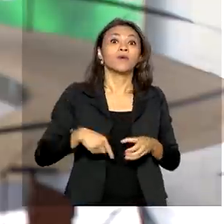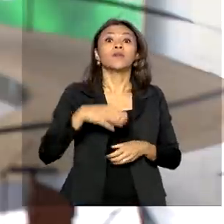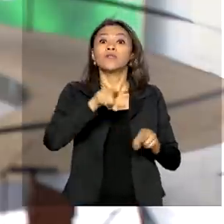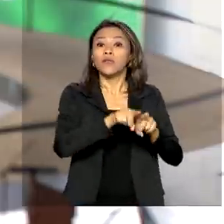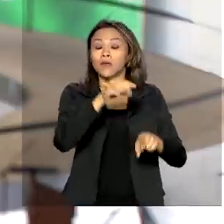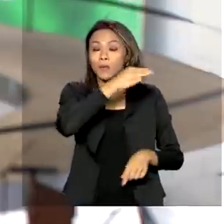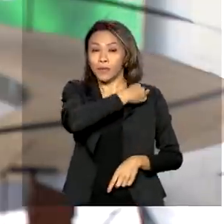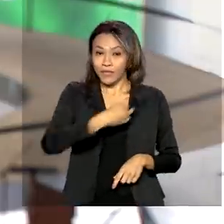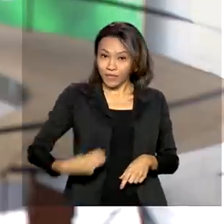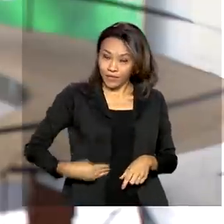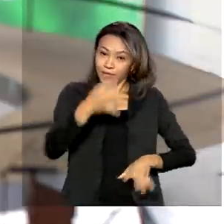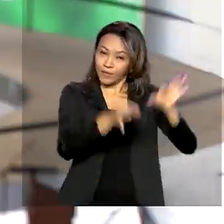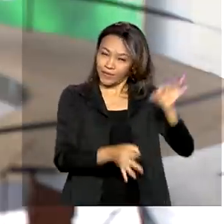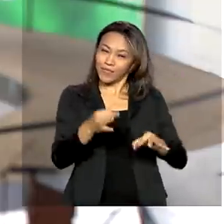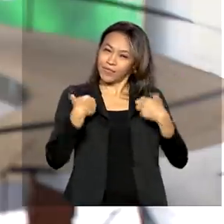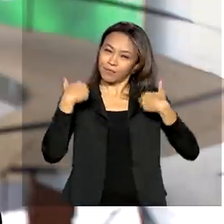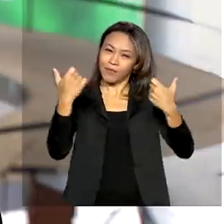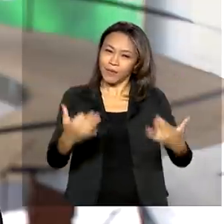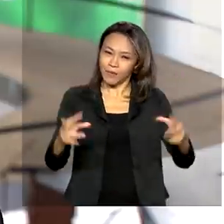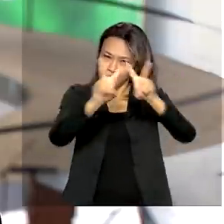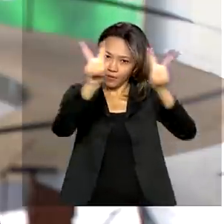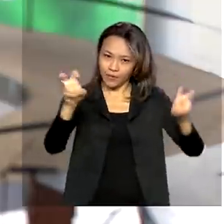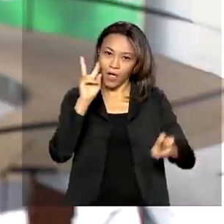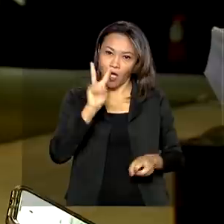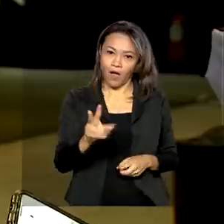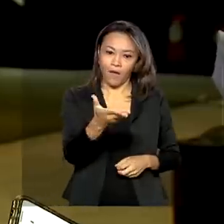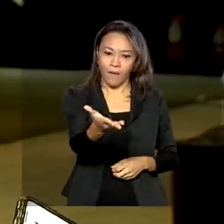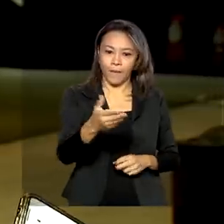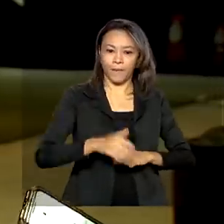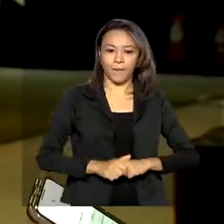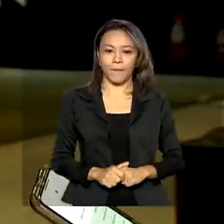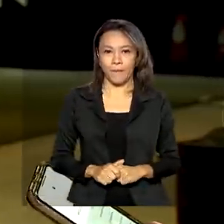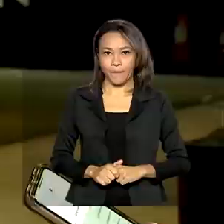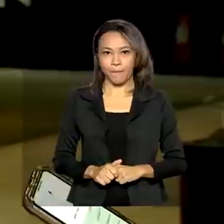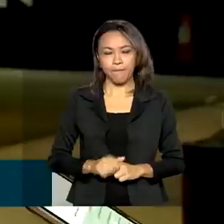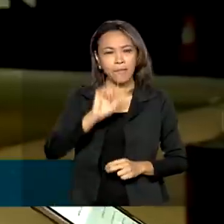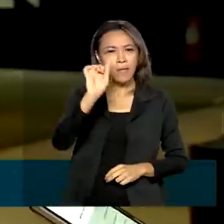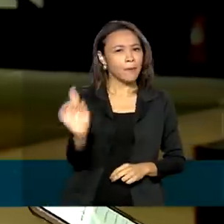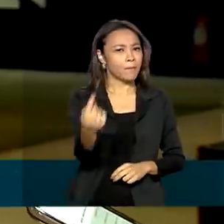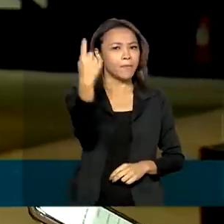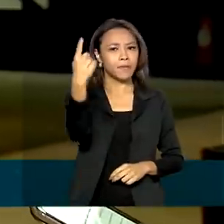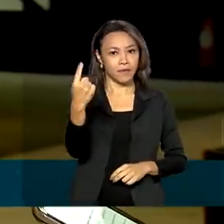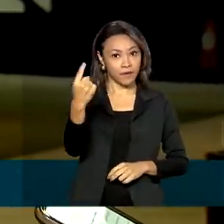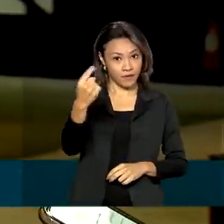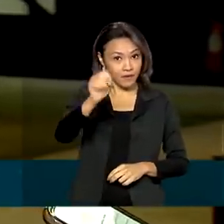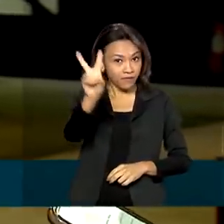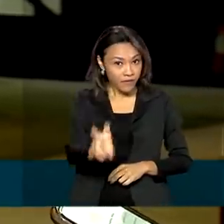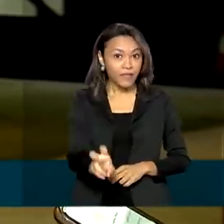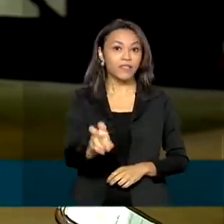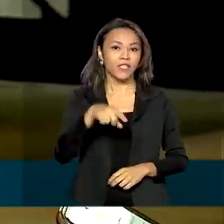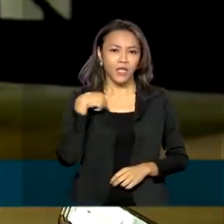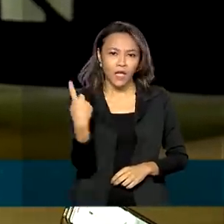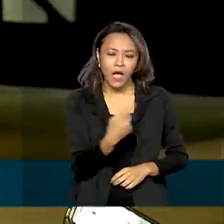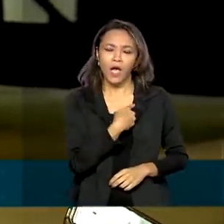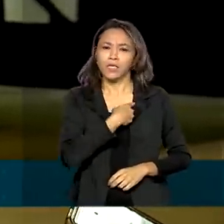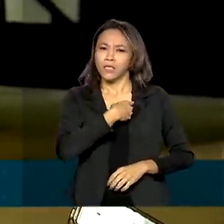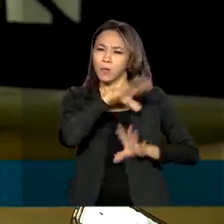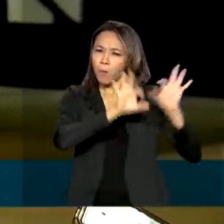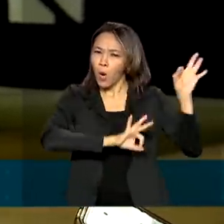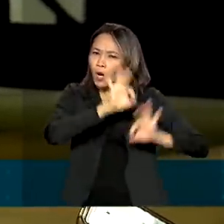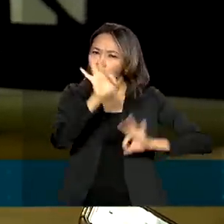Mendonça, falou sobre esse assunto. Vamos ouvir. É a primeira vez em que fazemos uma política sistêmica